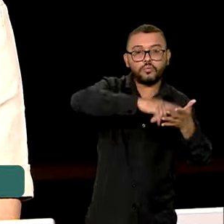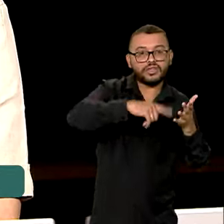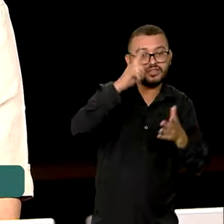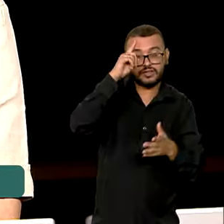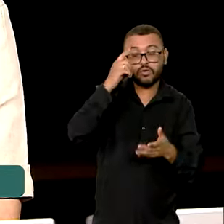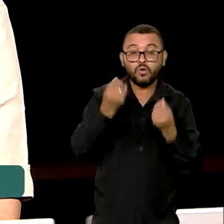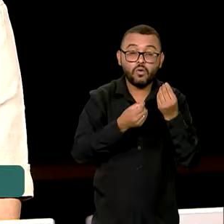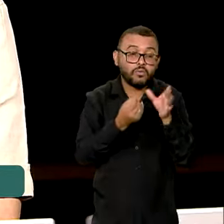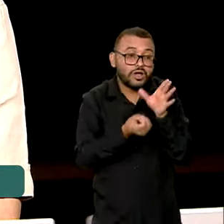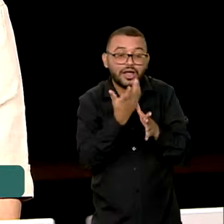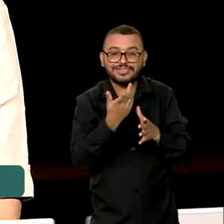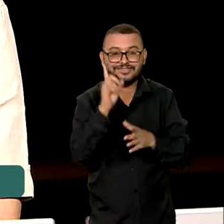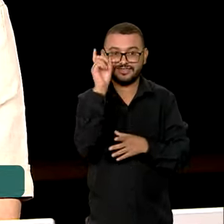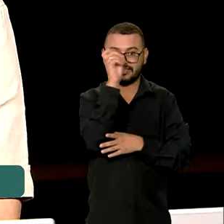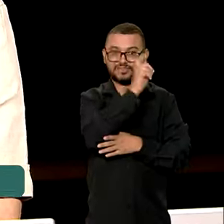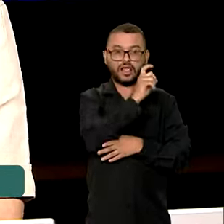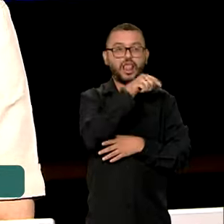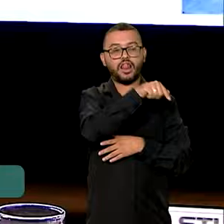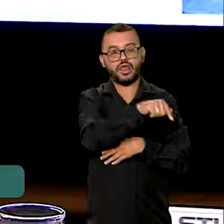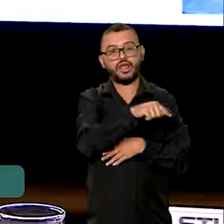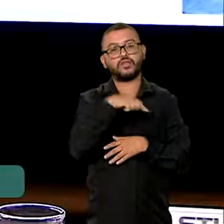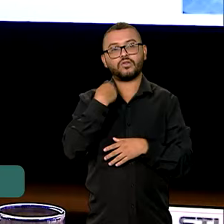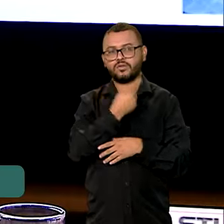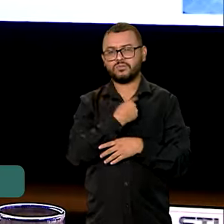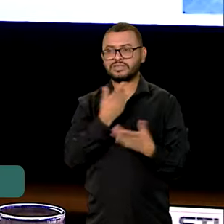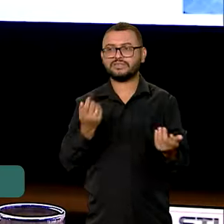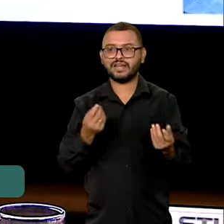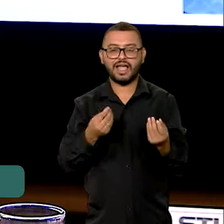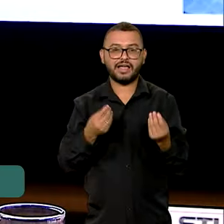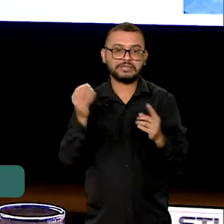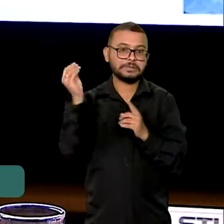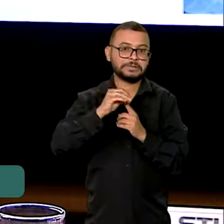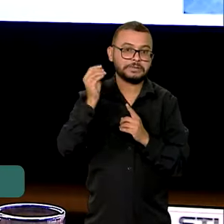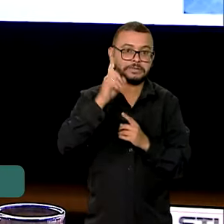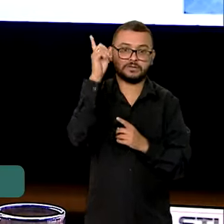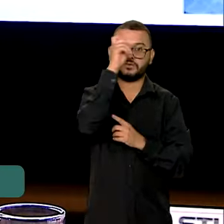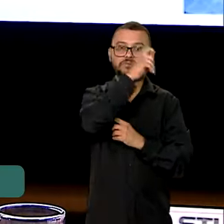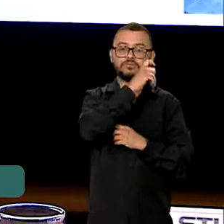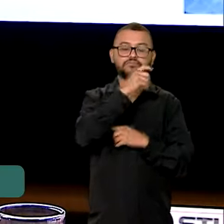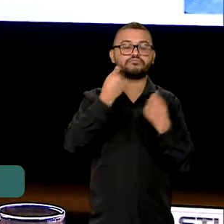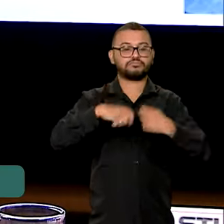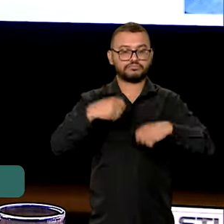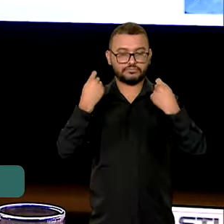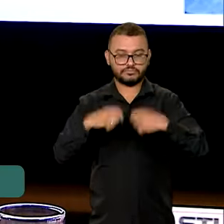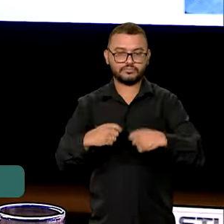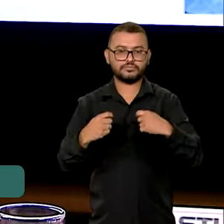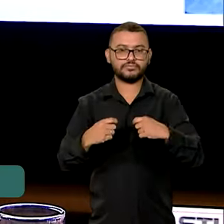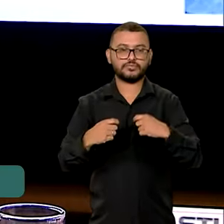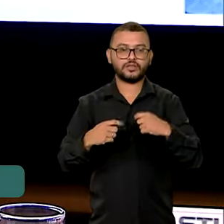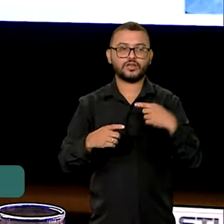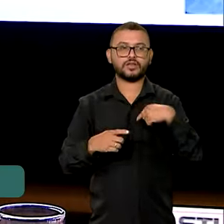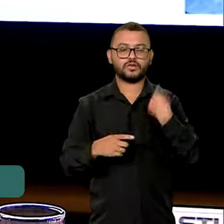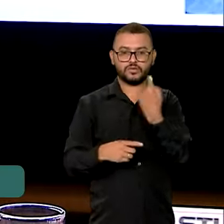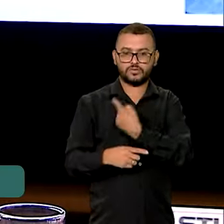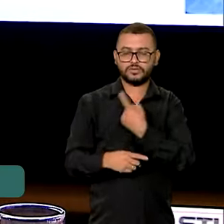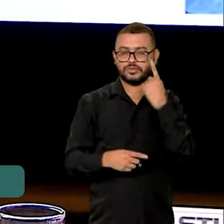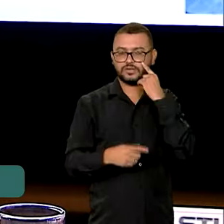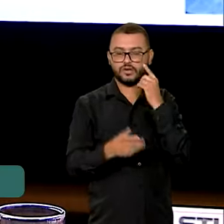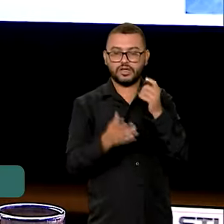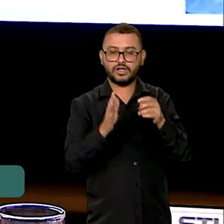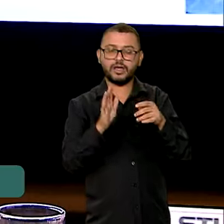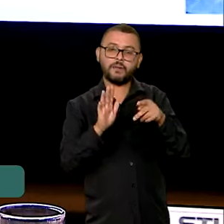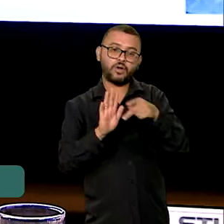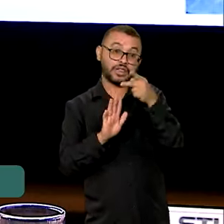É isso mesmo. Então, nós não podemos deixar o mercado na vulnerabilidade. A portaria interministerial para a compra do arroz já foi